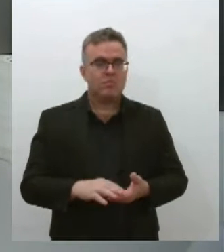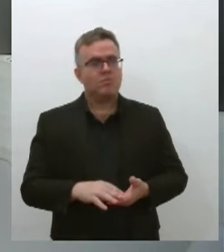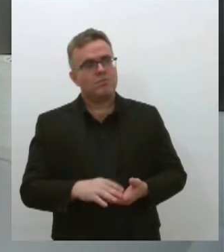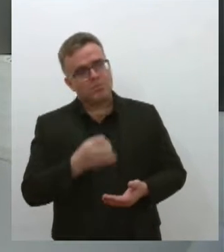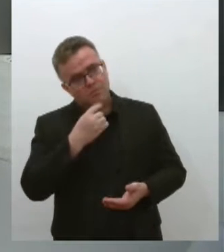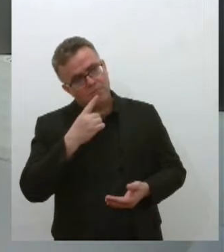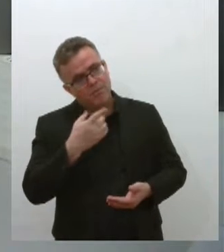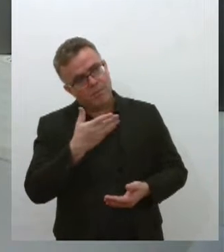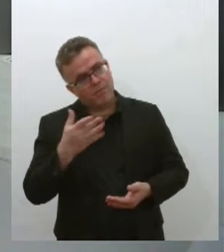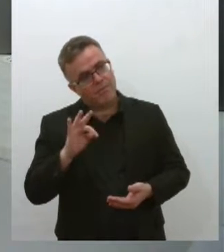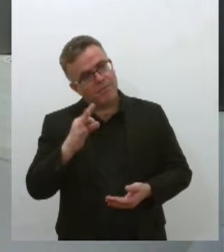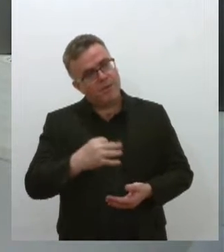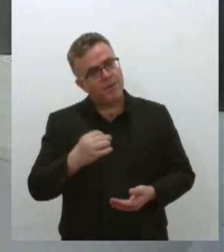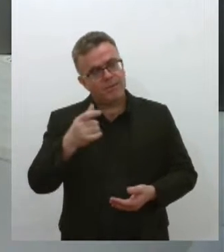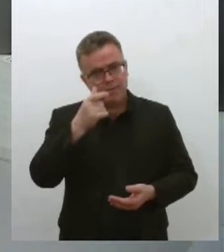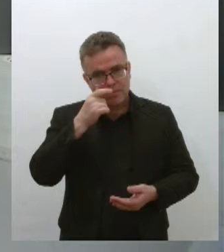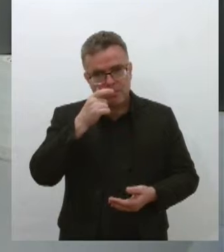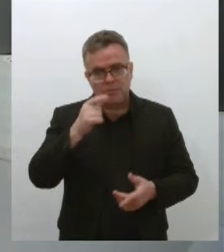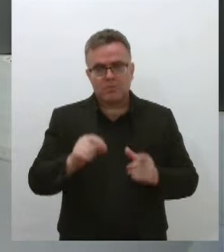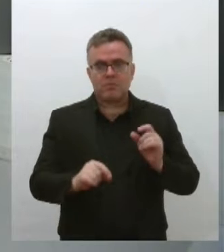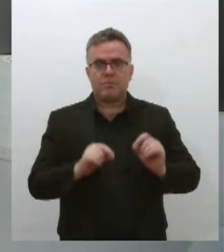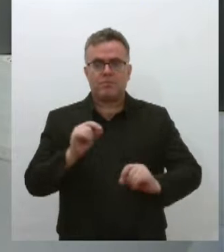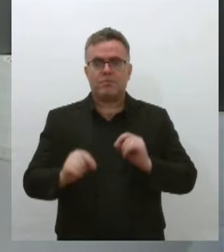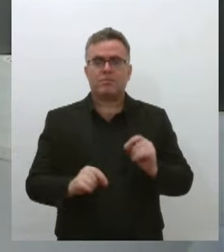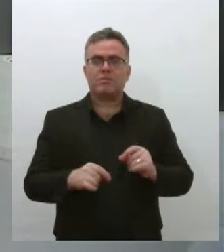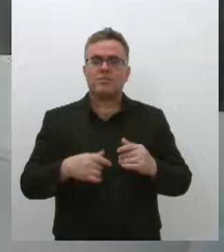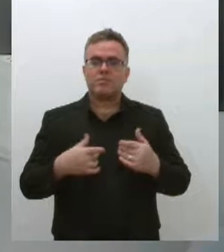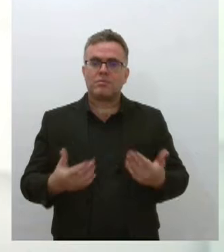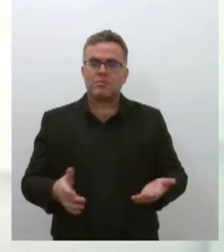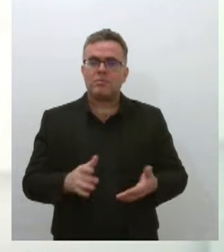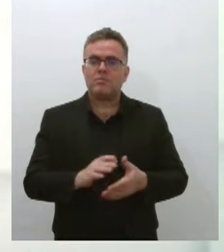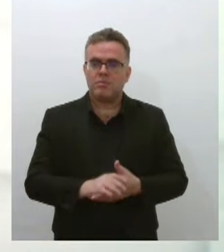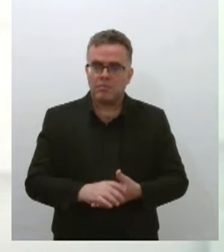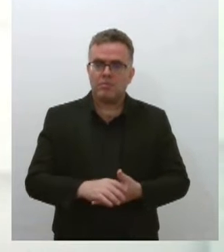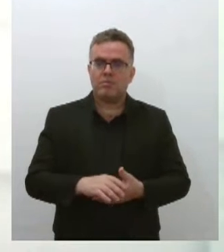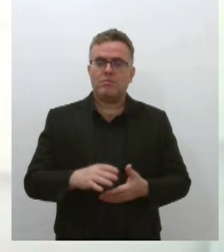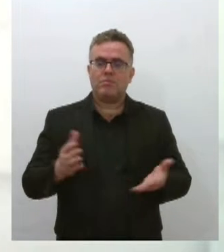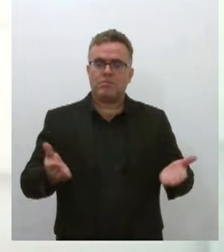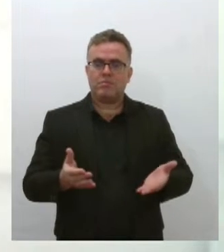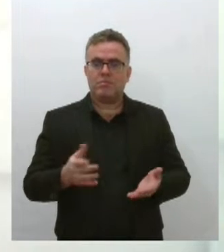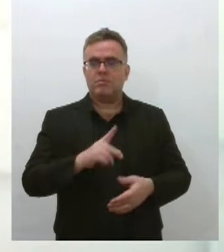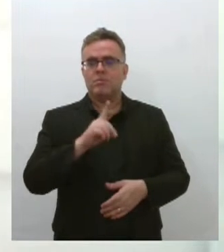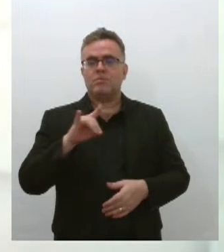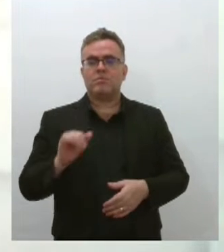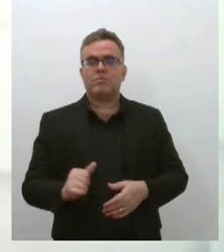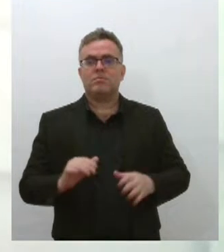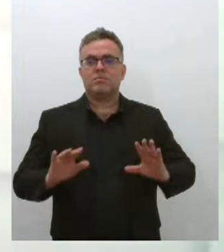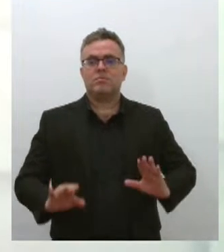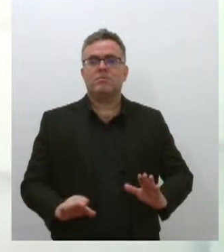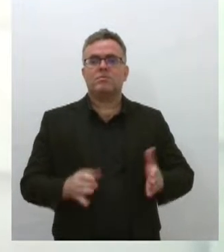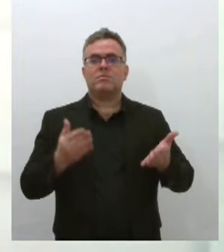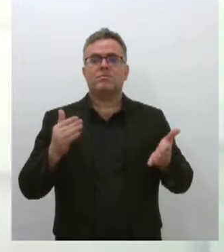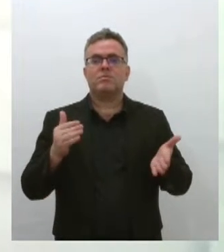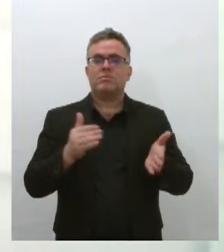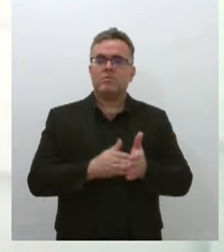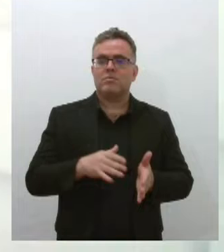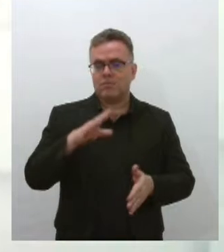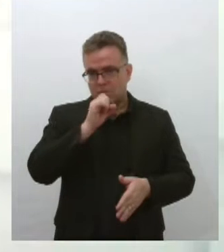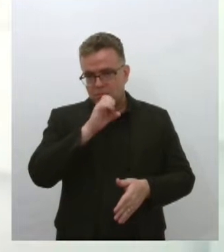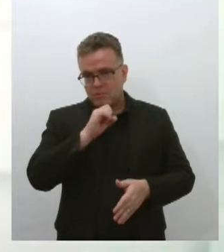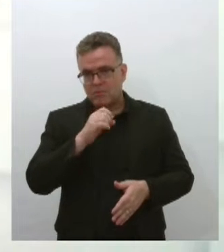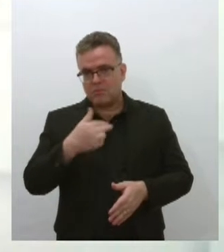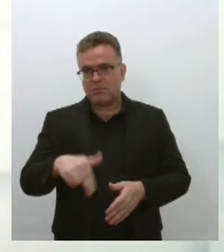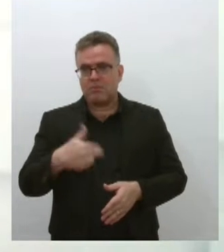dia, Denise. Muito bom dia também para você que nos acompanha. Esse dia ele é celebrado no penúltimo sábado de novembro, nesse